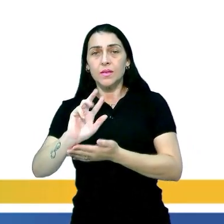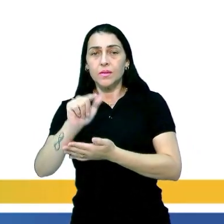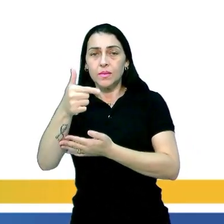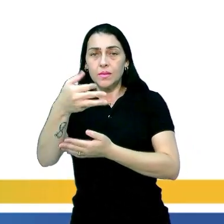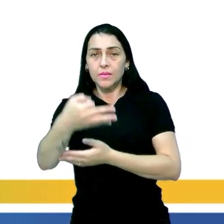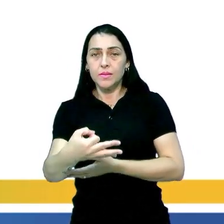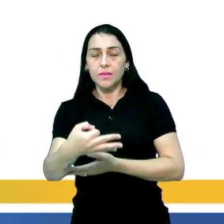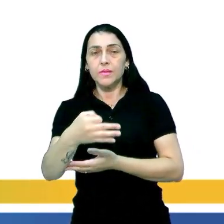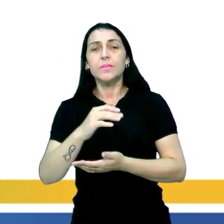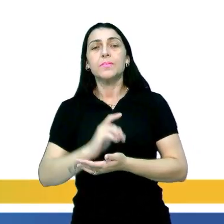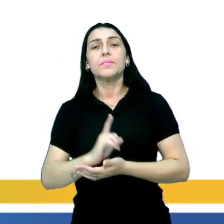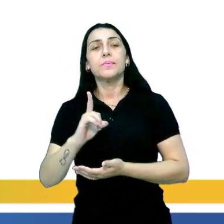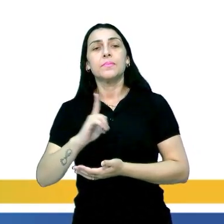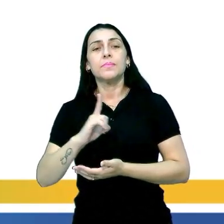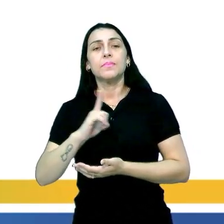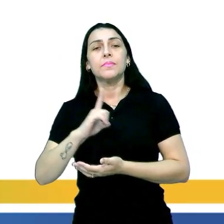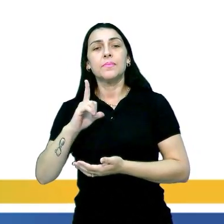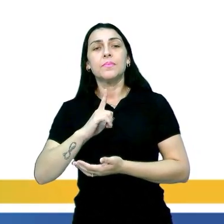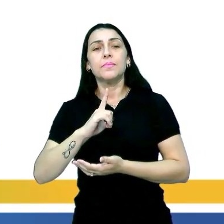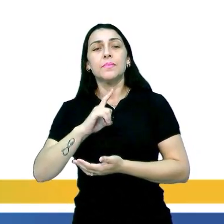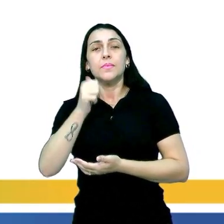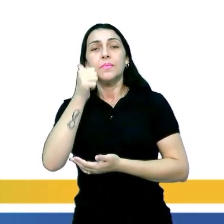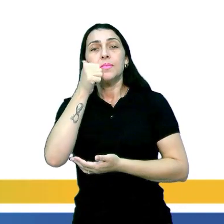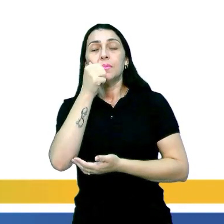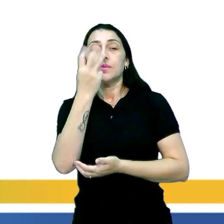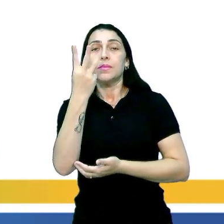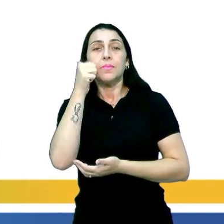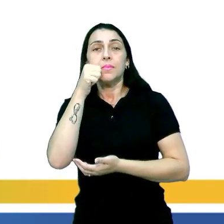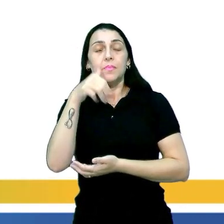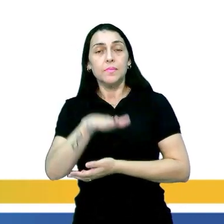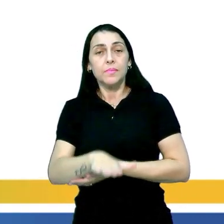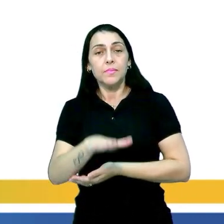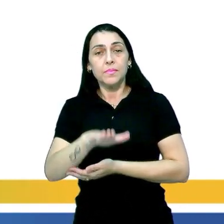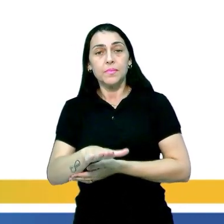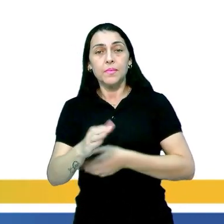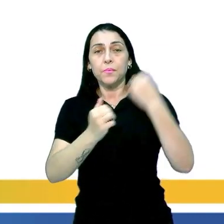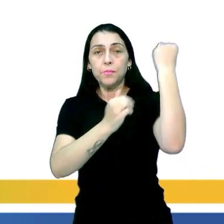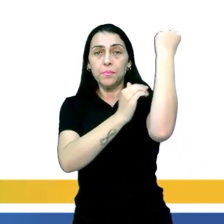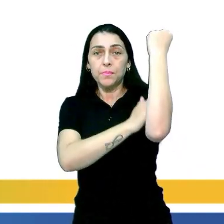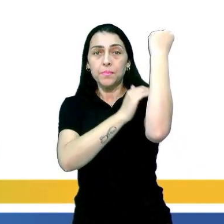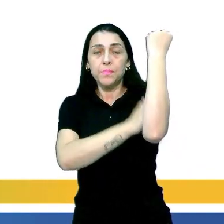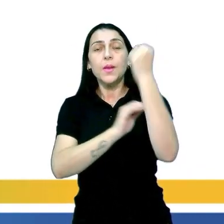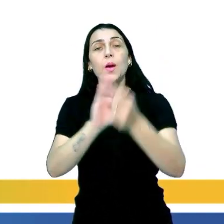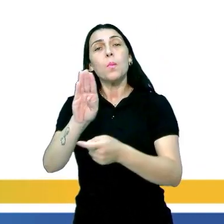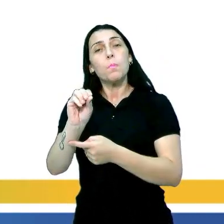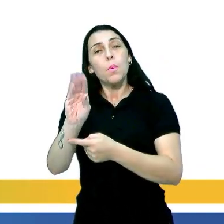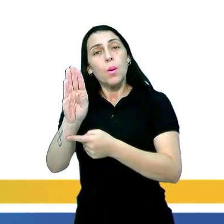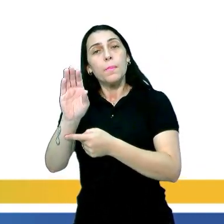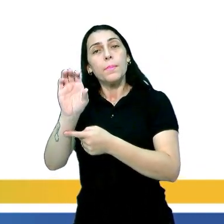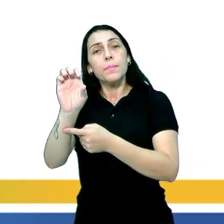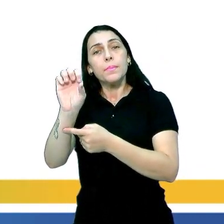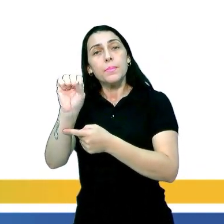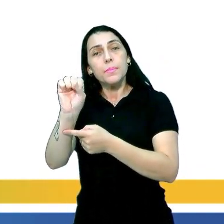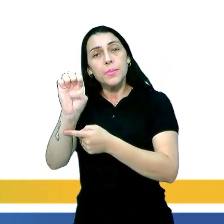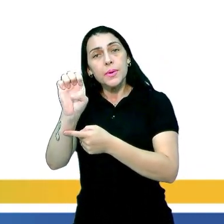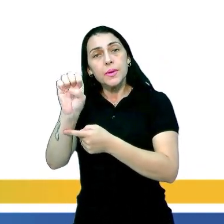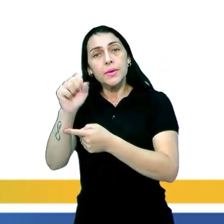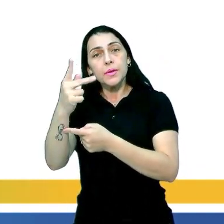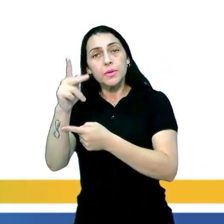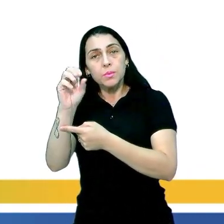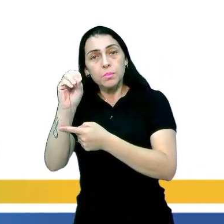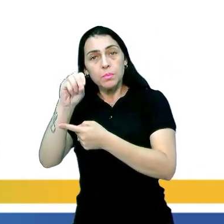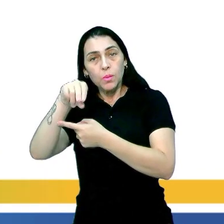certo? Nós temos aí as minas superpoderosas, mas também existem a Bob Esponja, vários outros tipos de